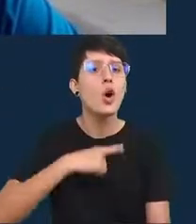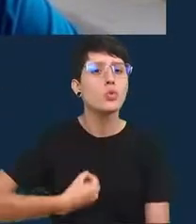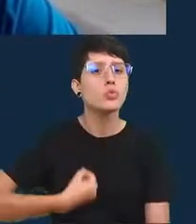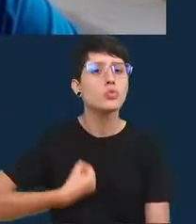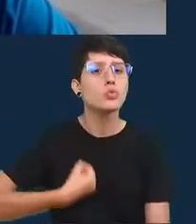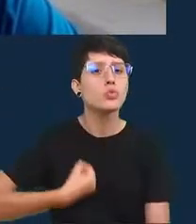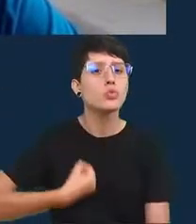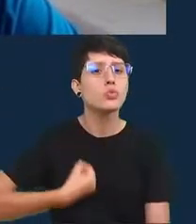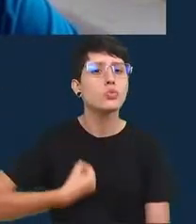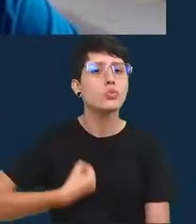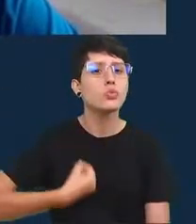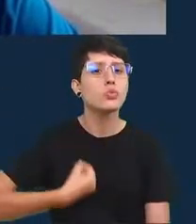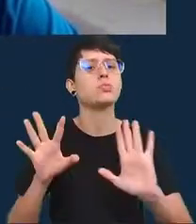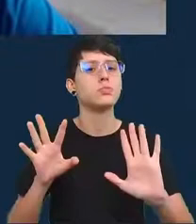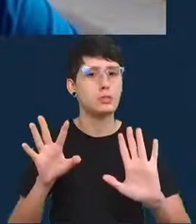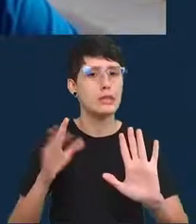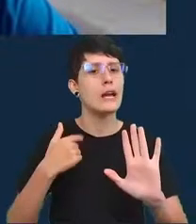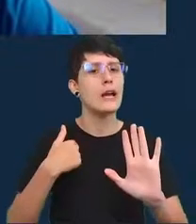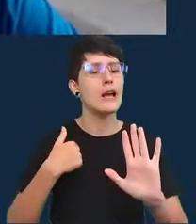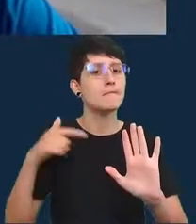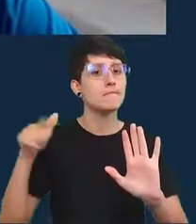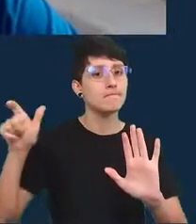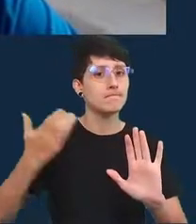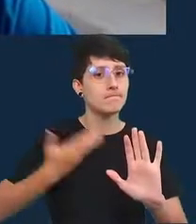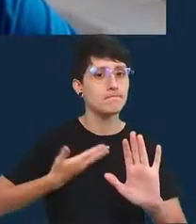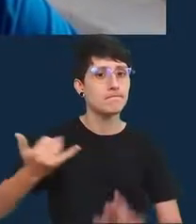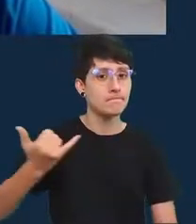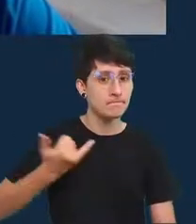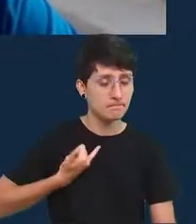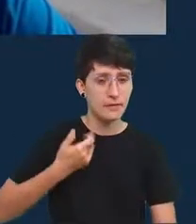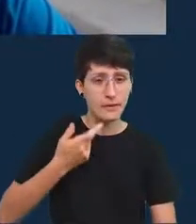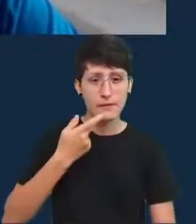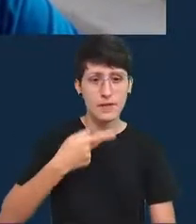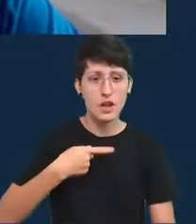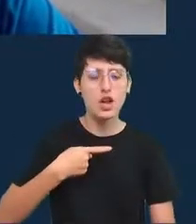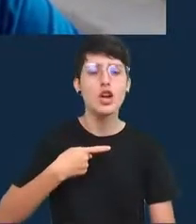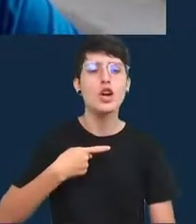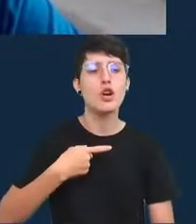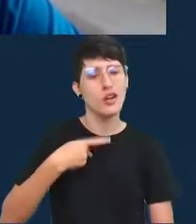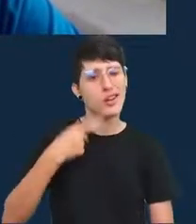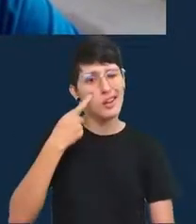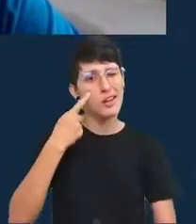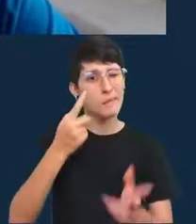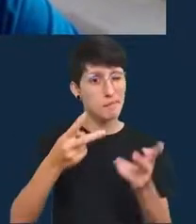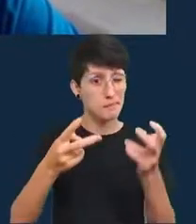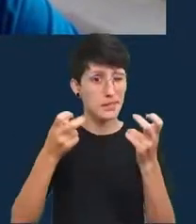dados e aí um colega meu James Tosser começou ele percebeu esse padrão